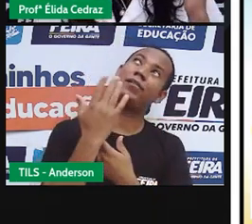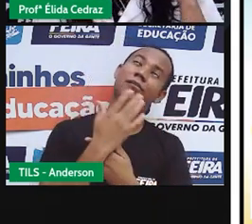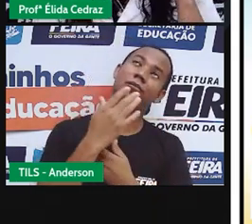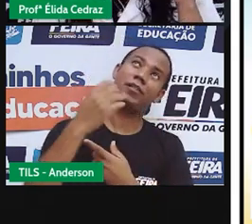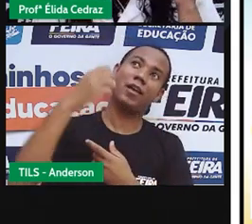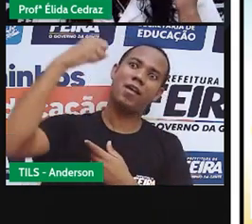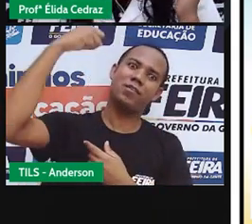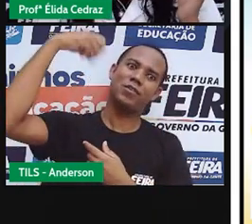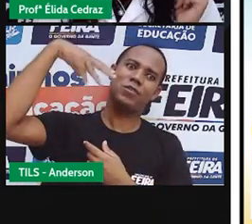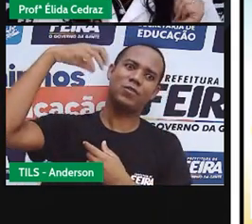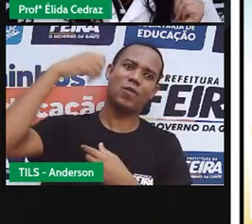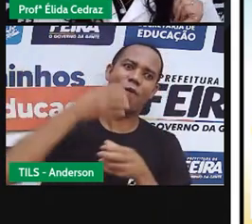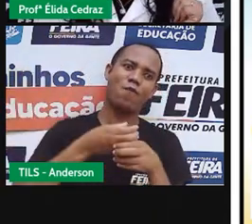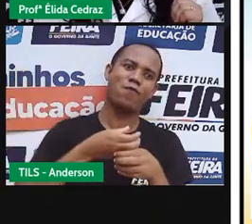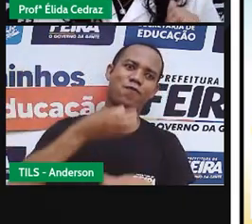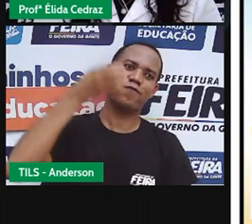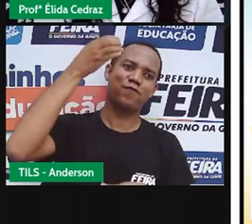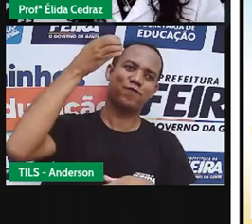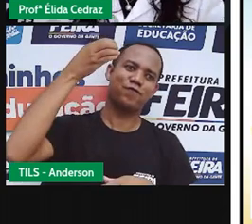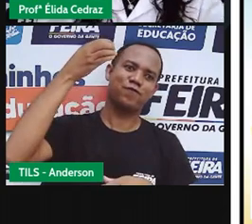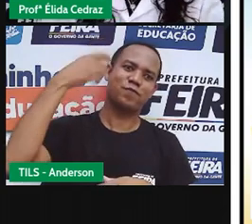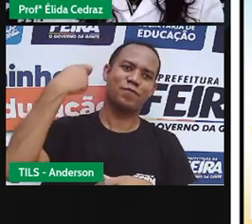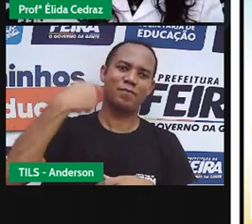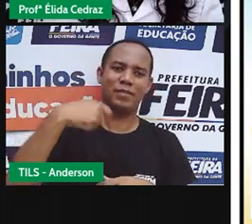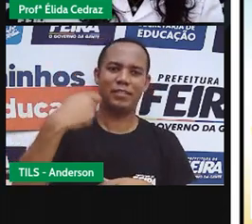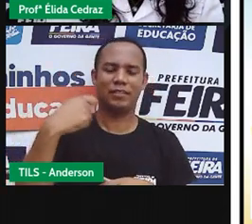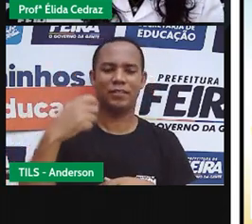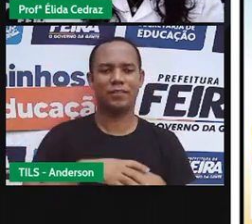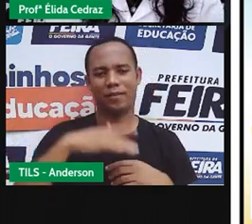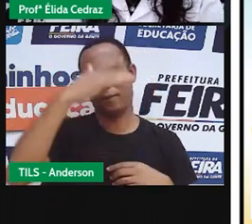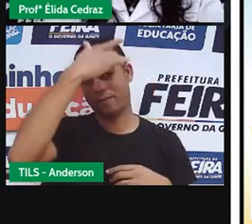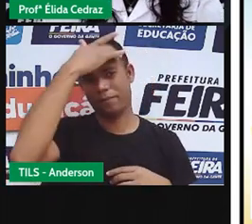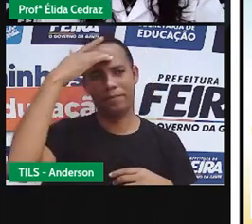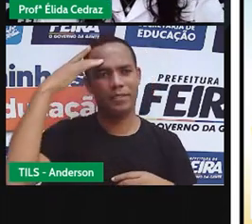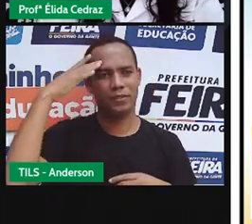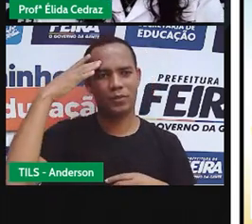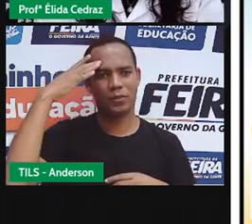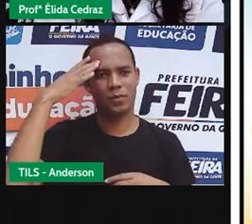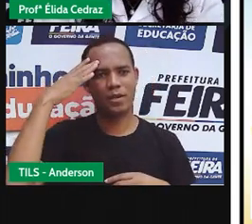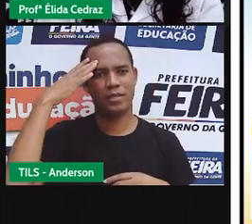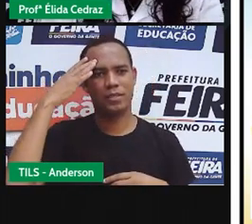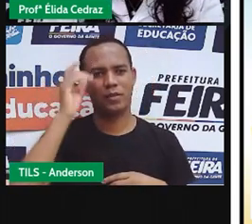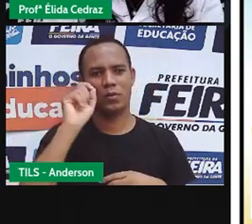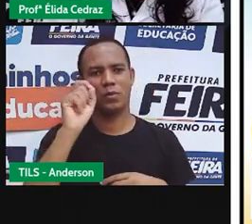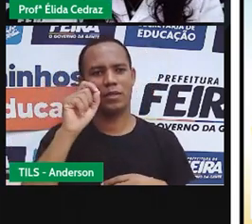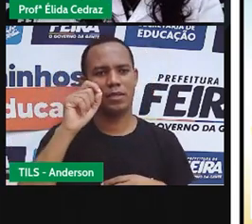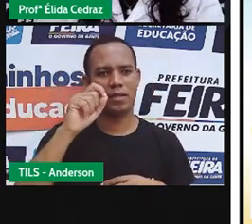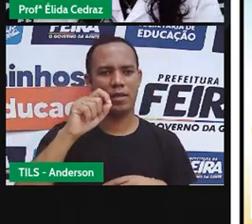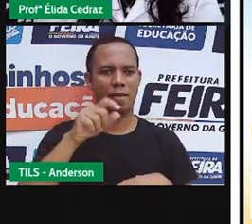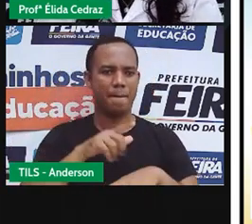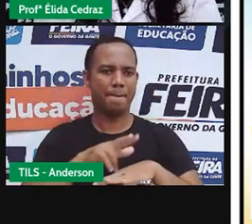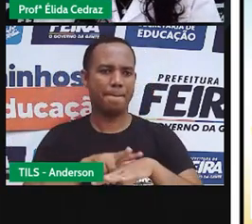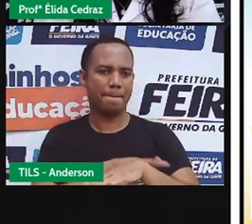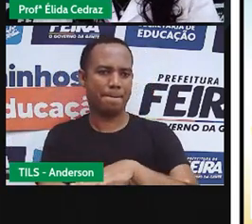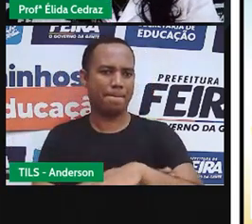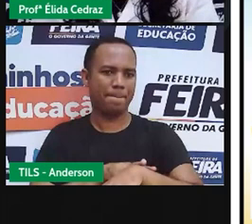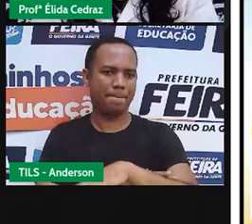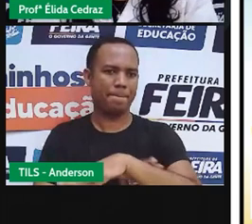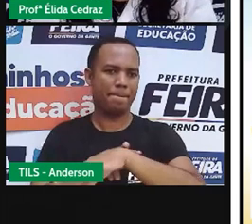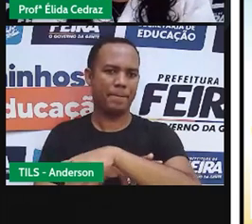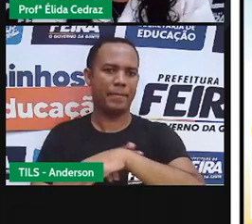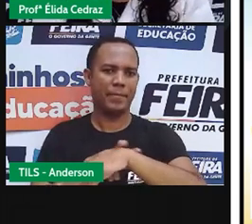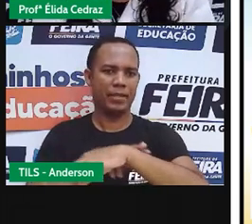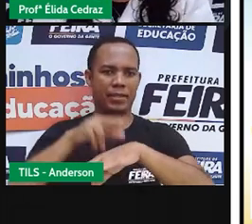contra a radiação solar. As pessoas com a pele mais escura, elas têm